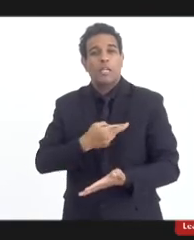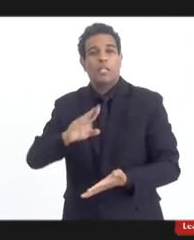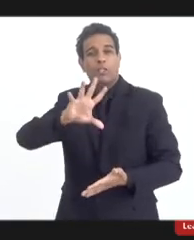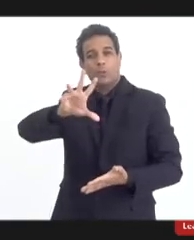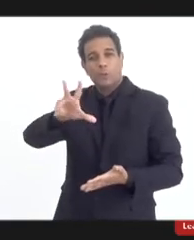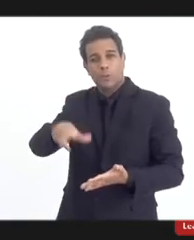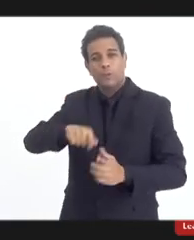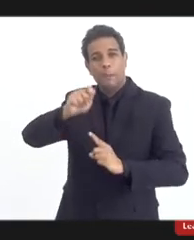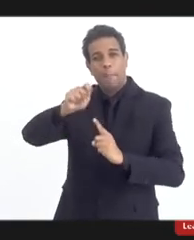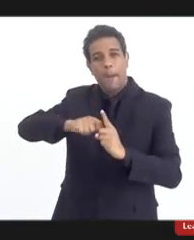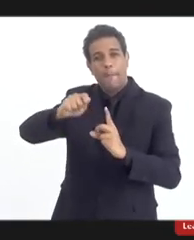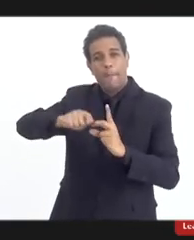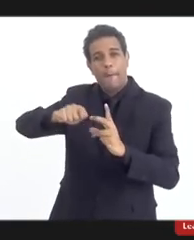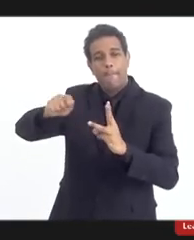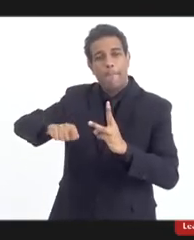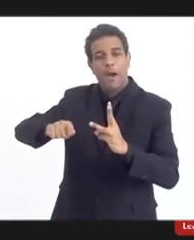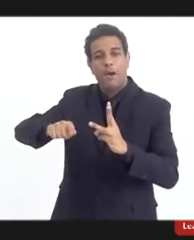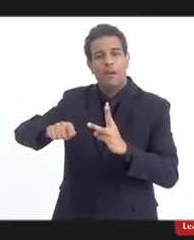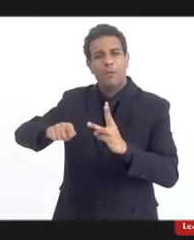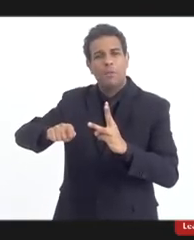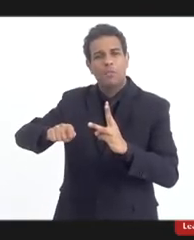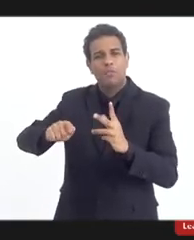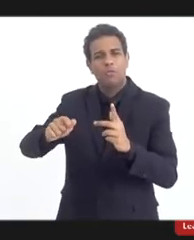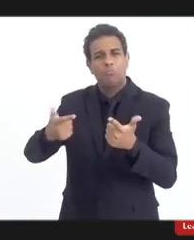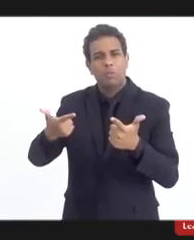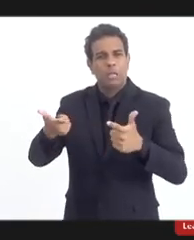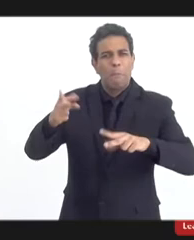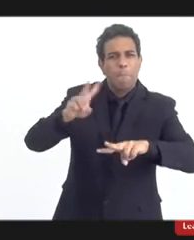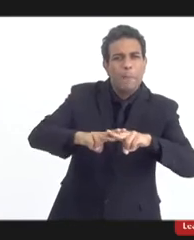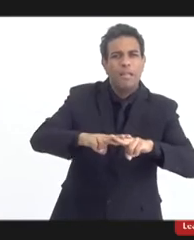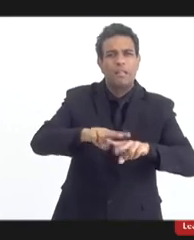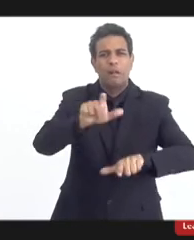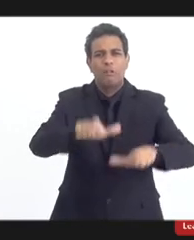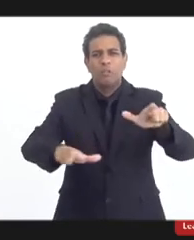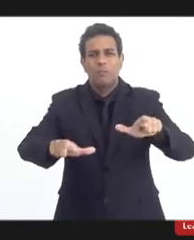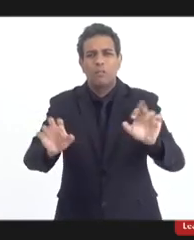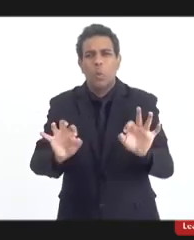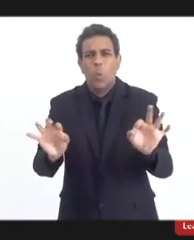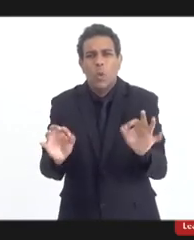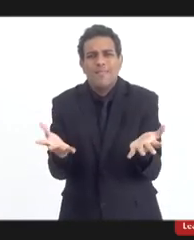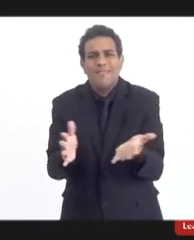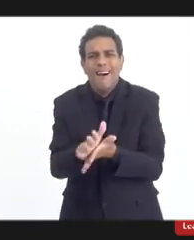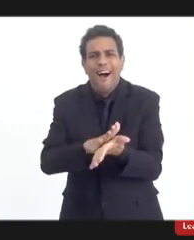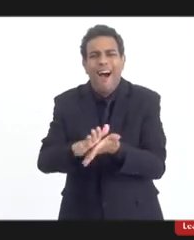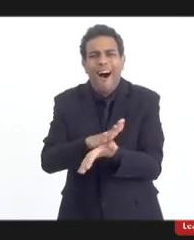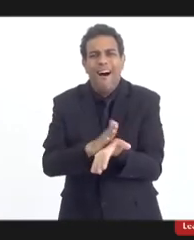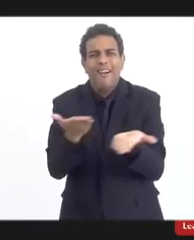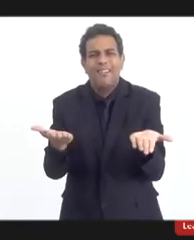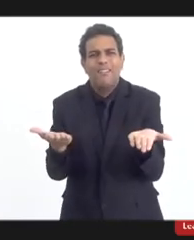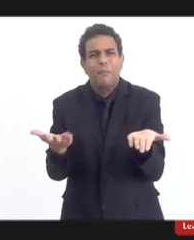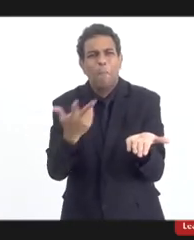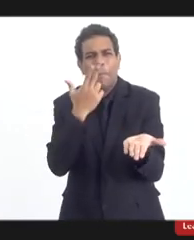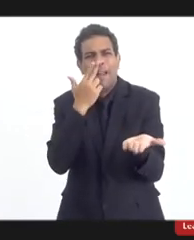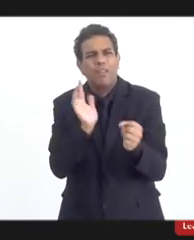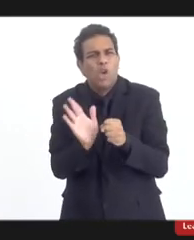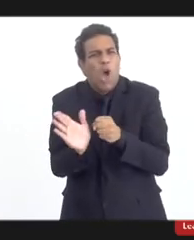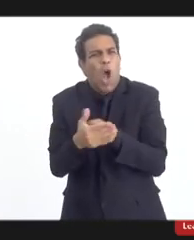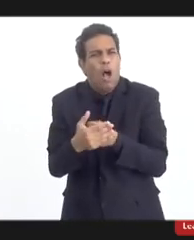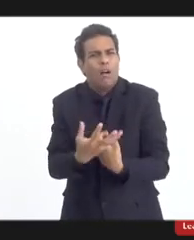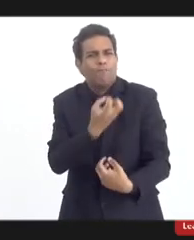representam, sem indiciamento, sem prisão de ninguém, enfim, etc., representam uma omissão